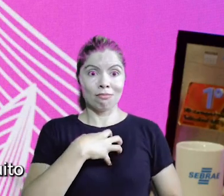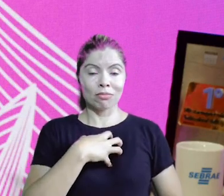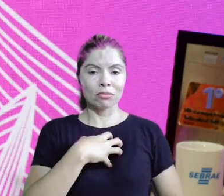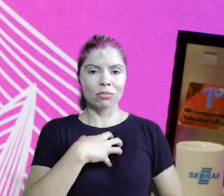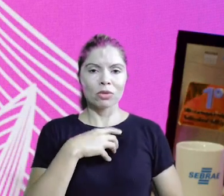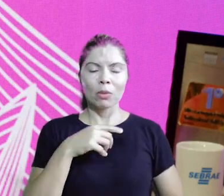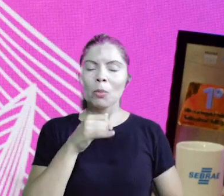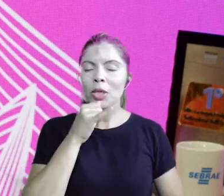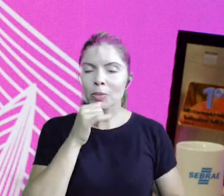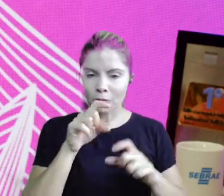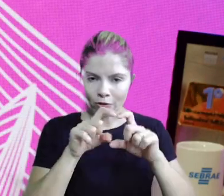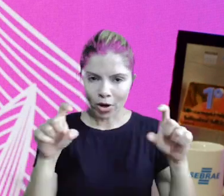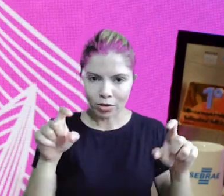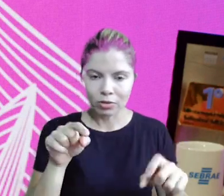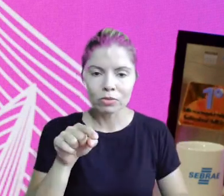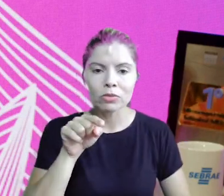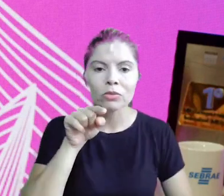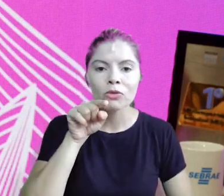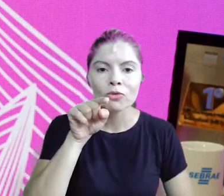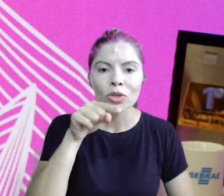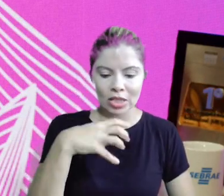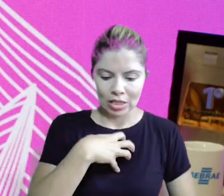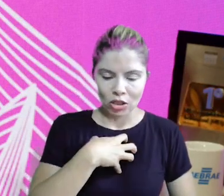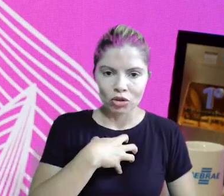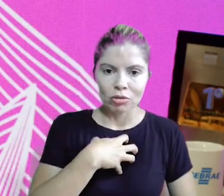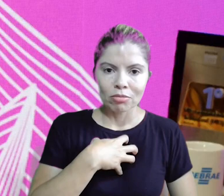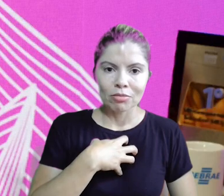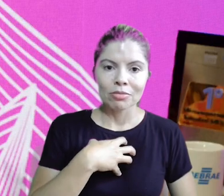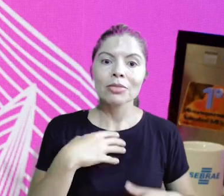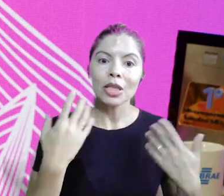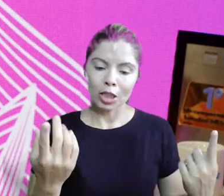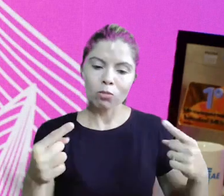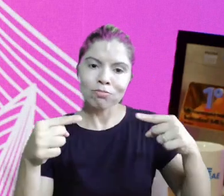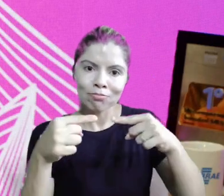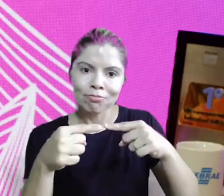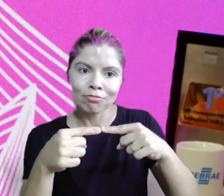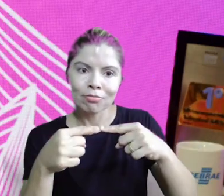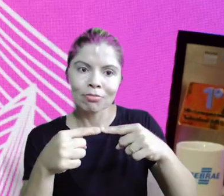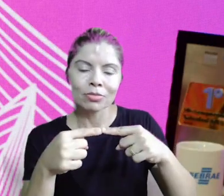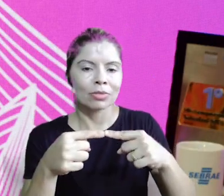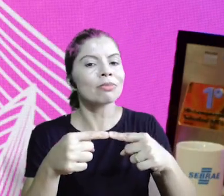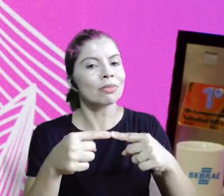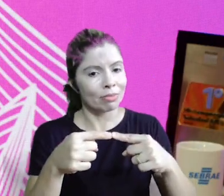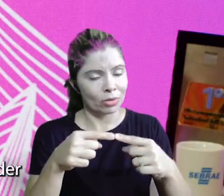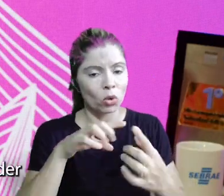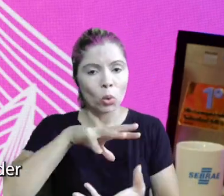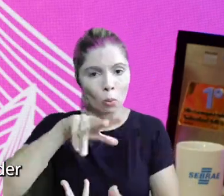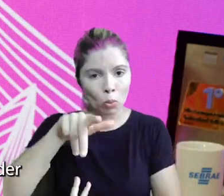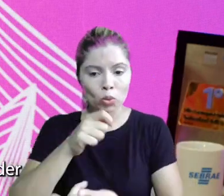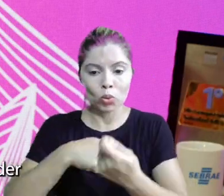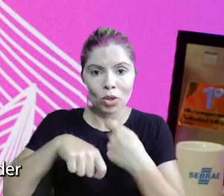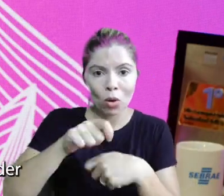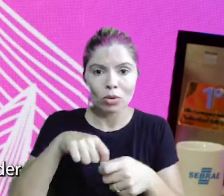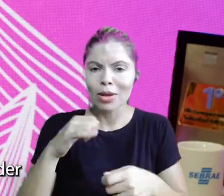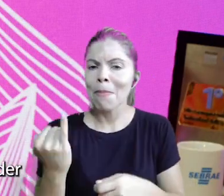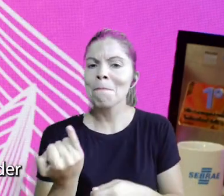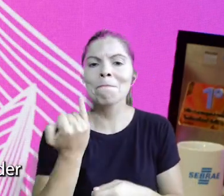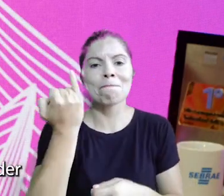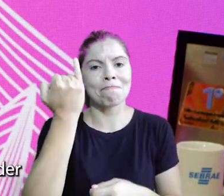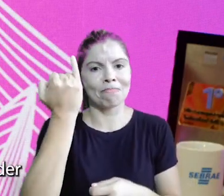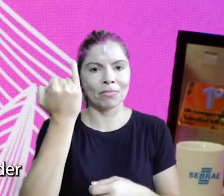muito, se faz sentir, faz sentido. E isso para o mundo dos negócios é muito importante.